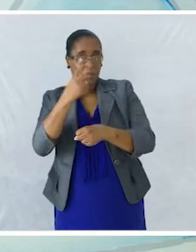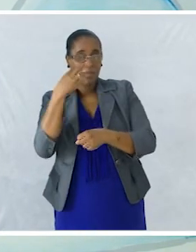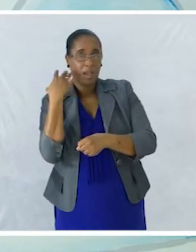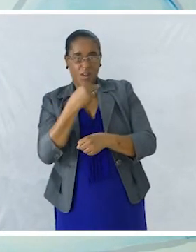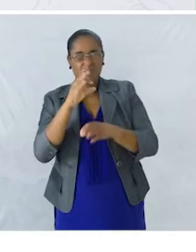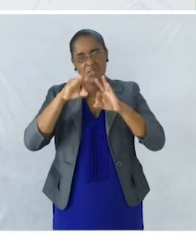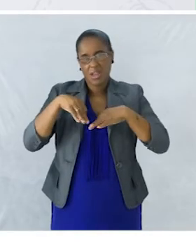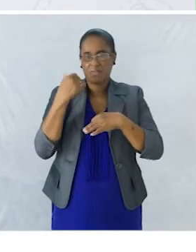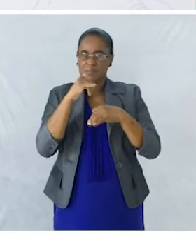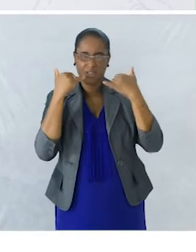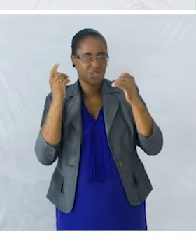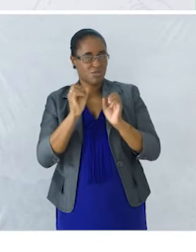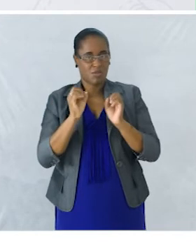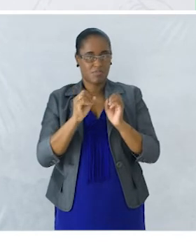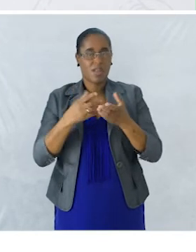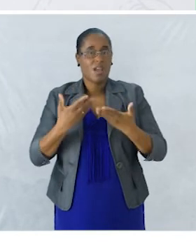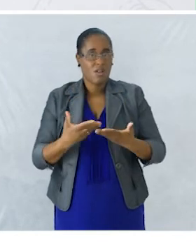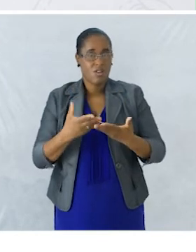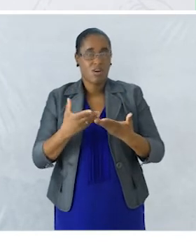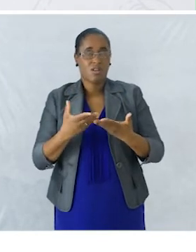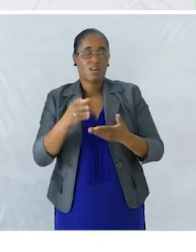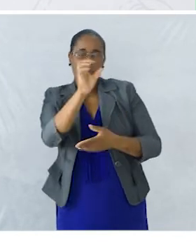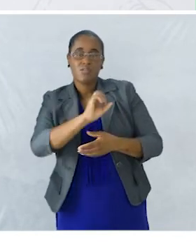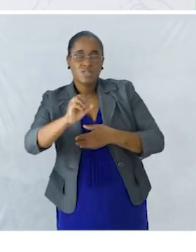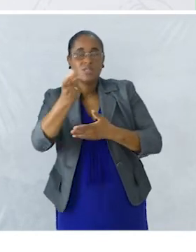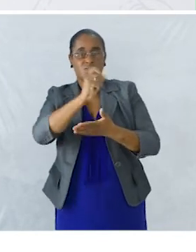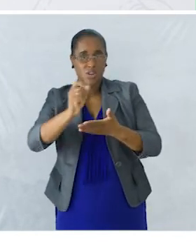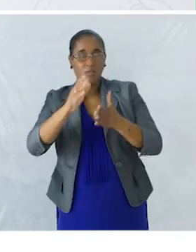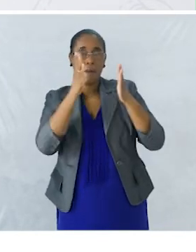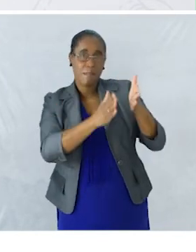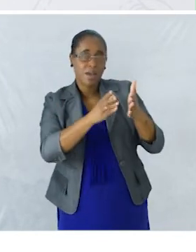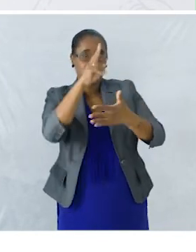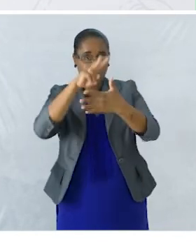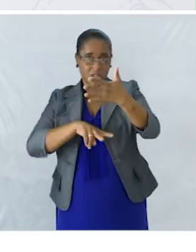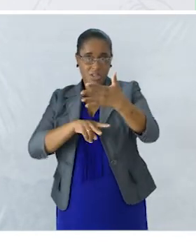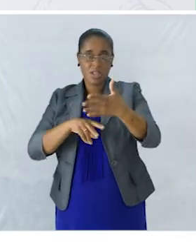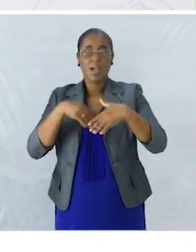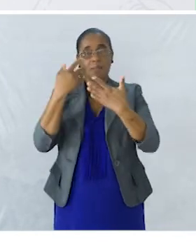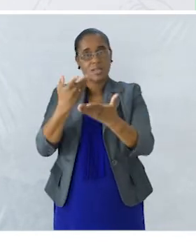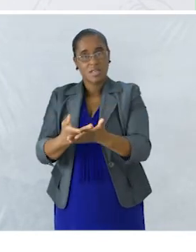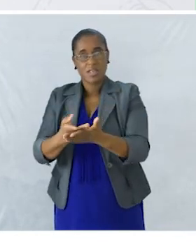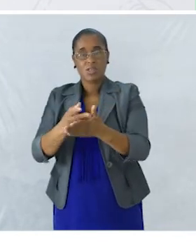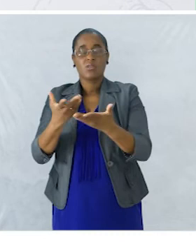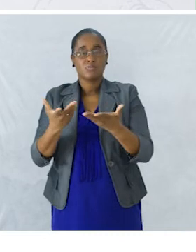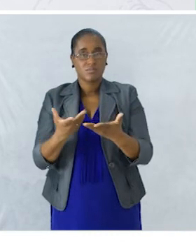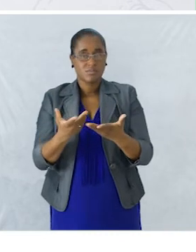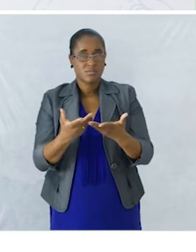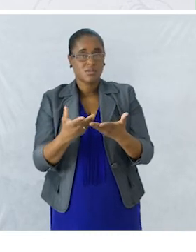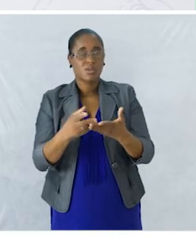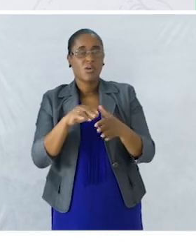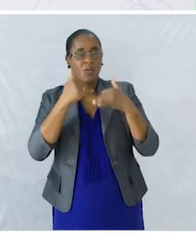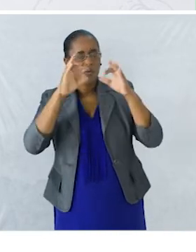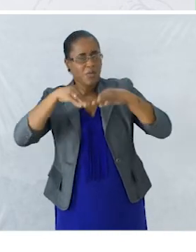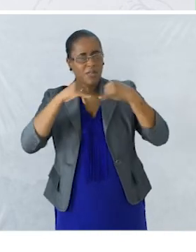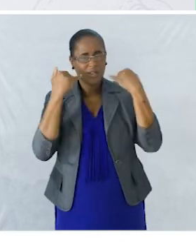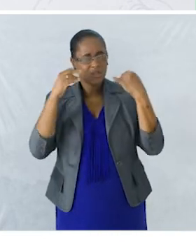feliz Então o que é que vocês vão fazer? Vão escrever uma parte do texto Apresentando um final feliz Para a história o lenhador e